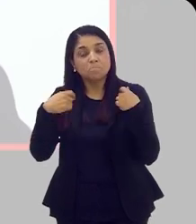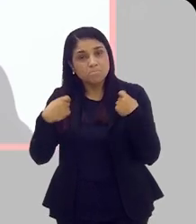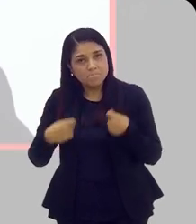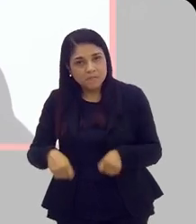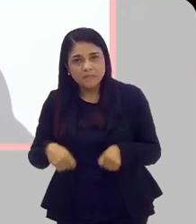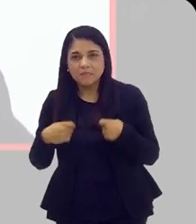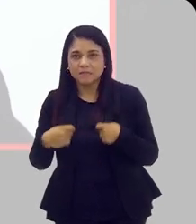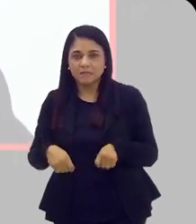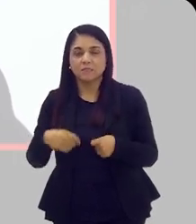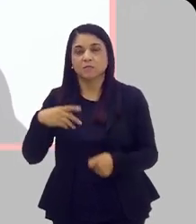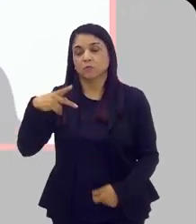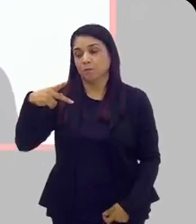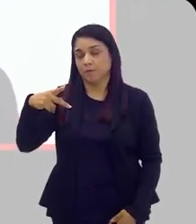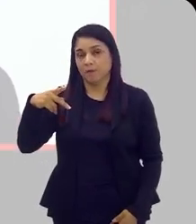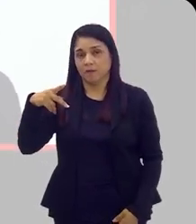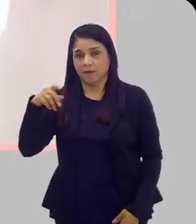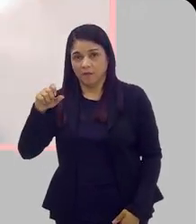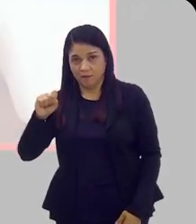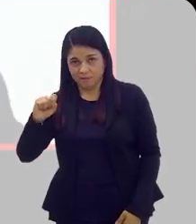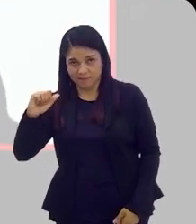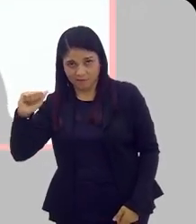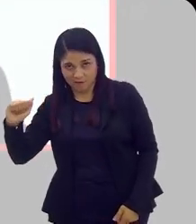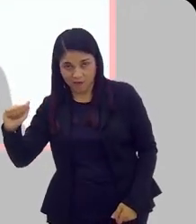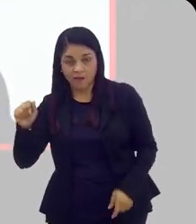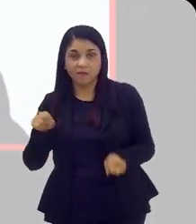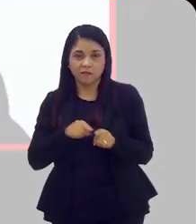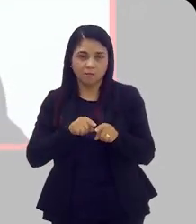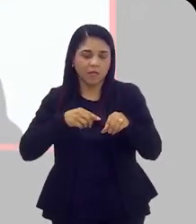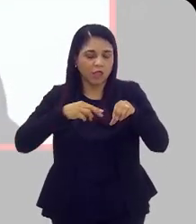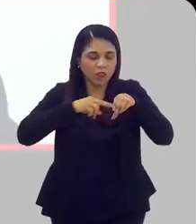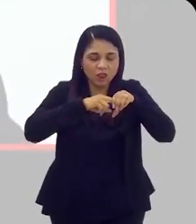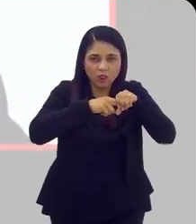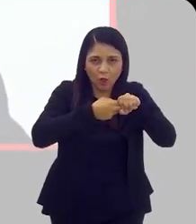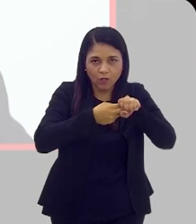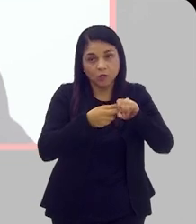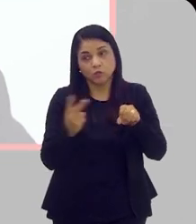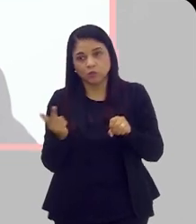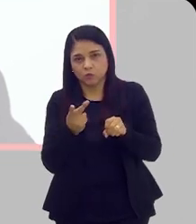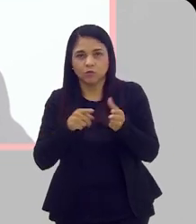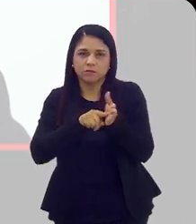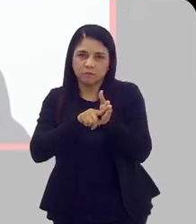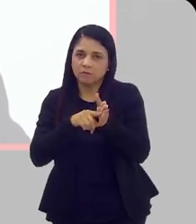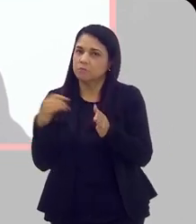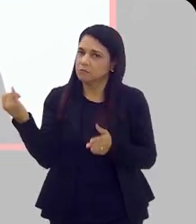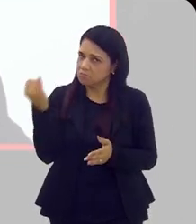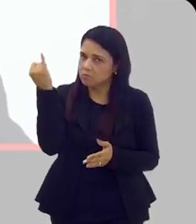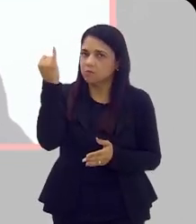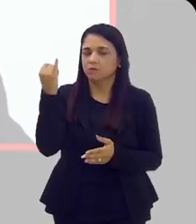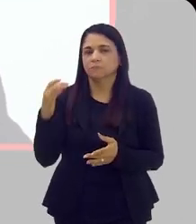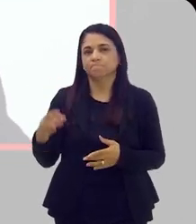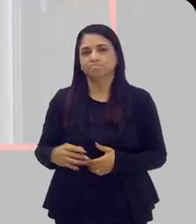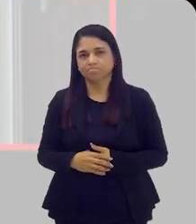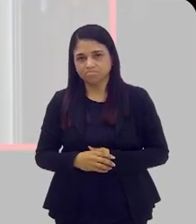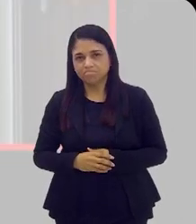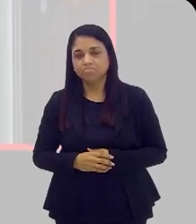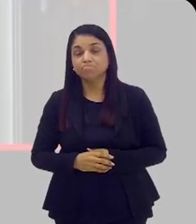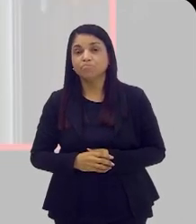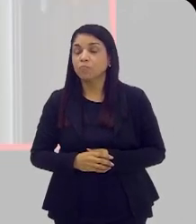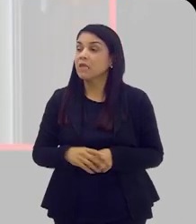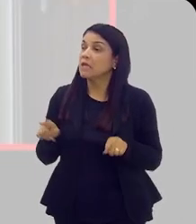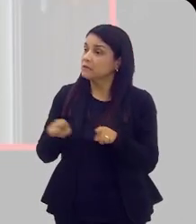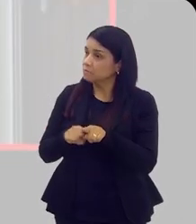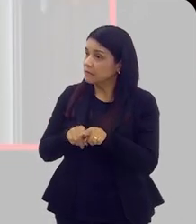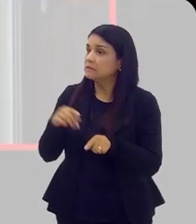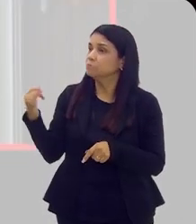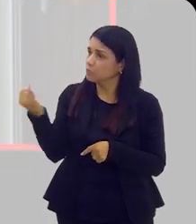né? Por isso que a gente precisa do PSA e do toque retal pra poder dar sequência nessa investigação. É muito importante fazer os dois. E